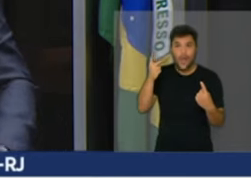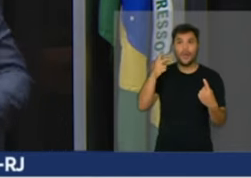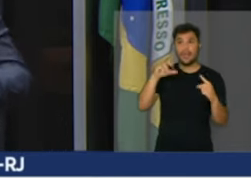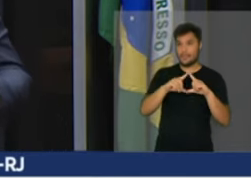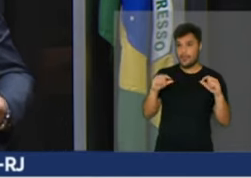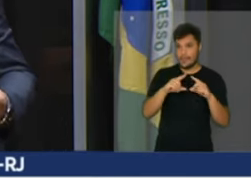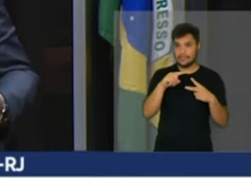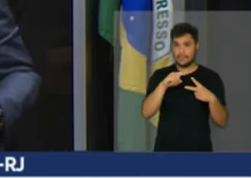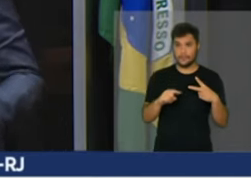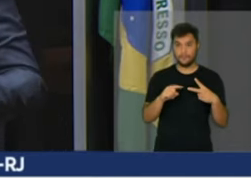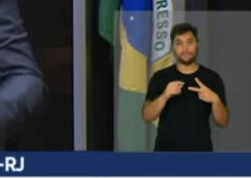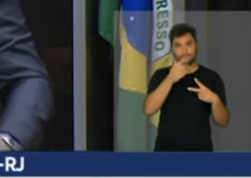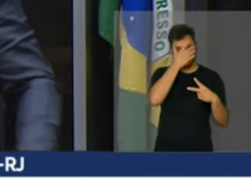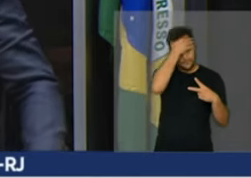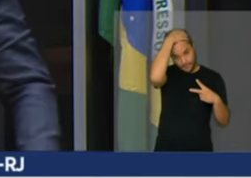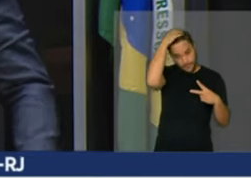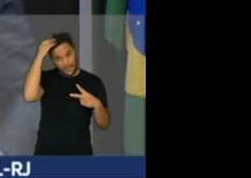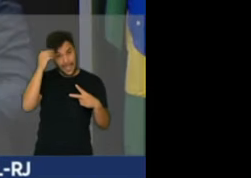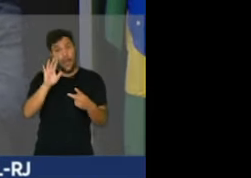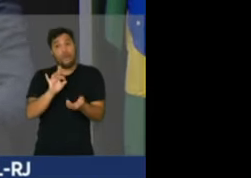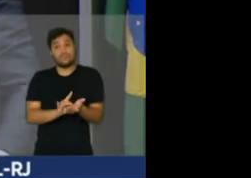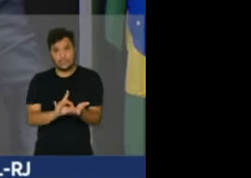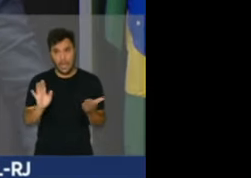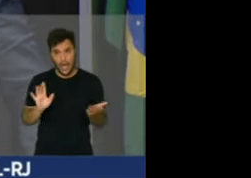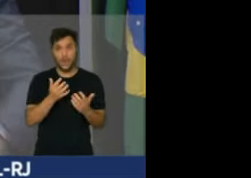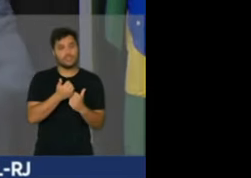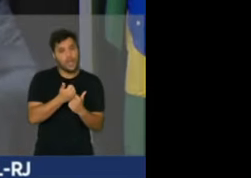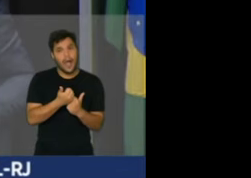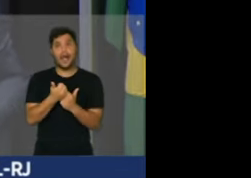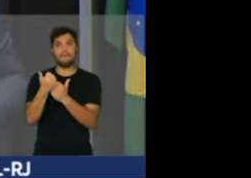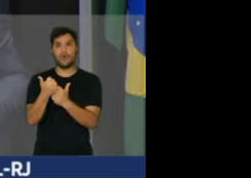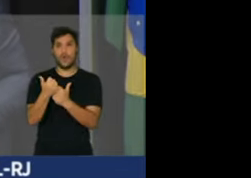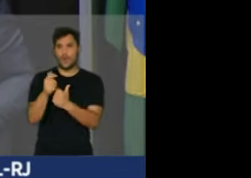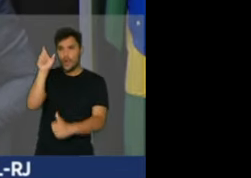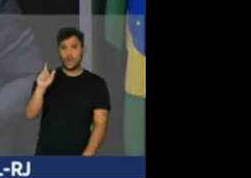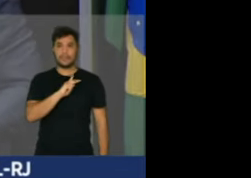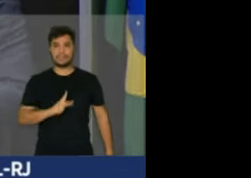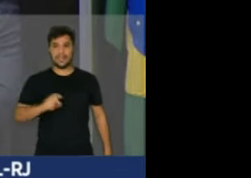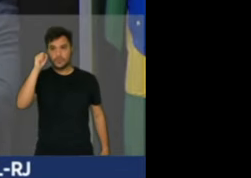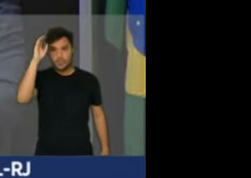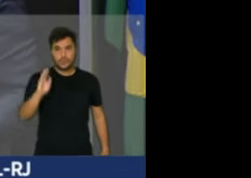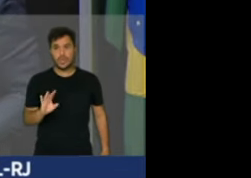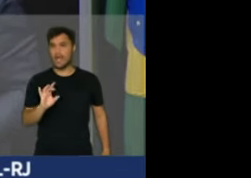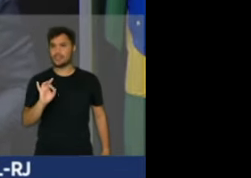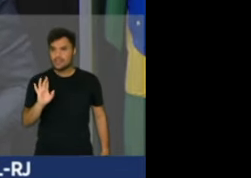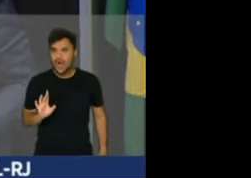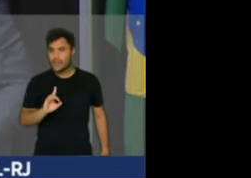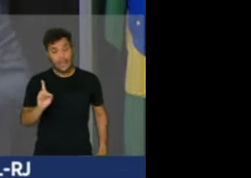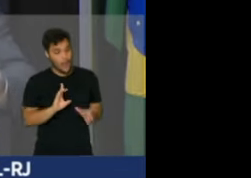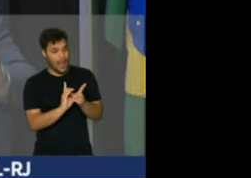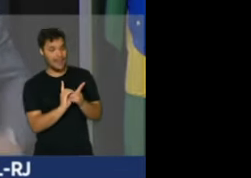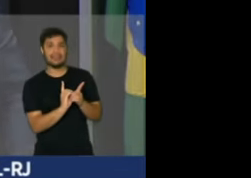e que eram os atos oficiais de apoio, não ao presidente Bolsonaro, mas à nossa democracia,